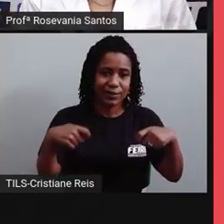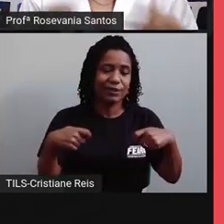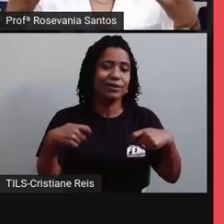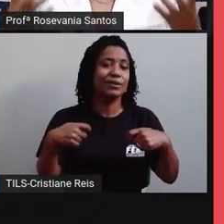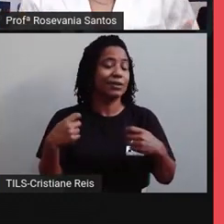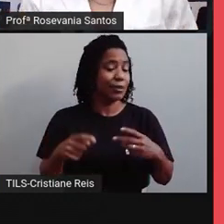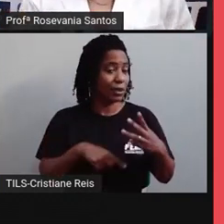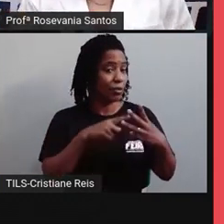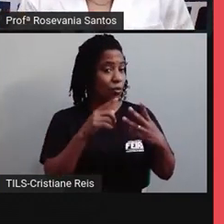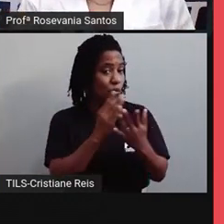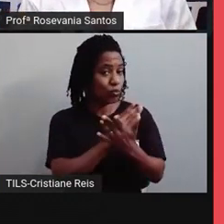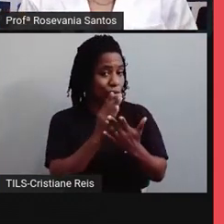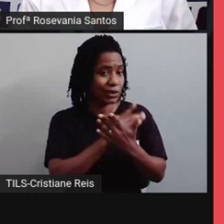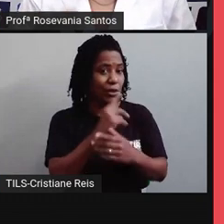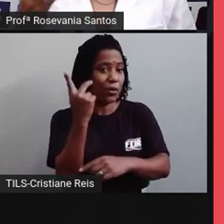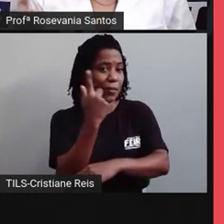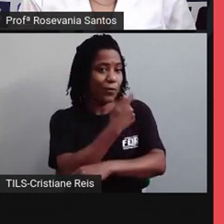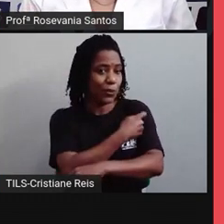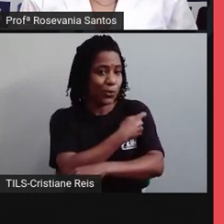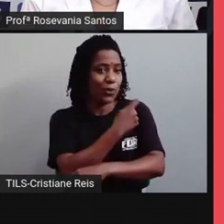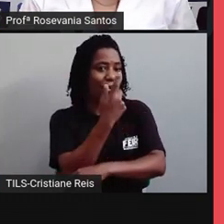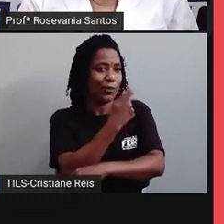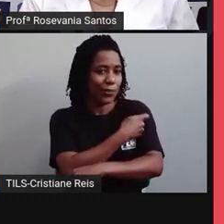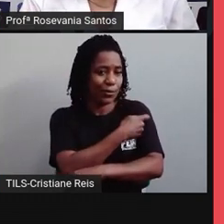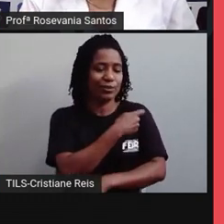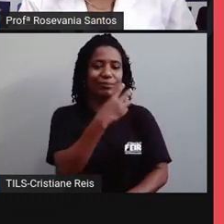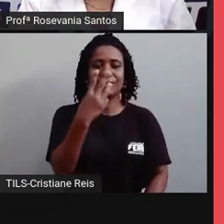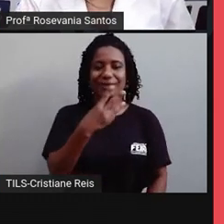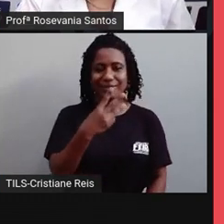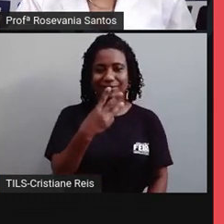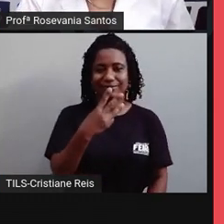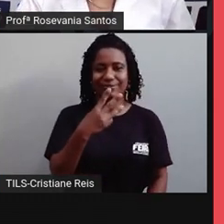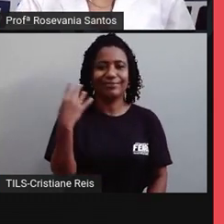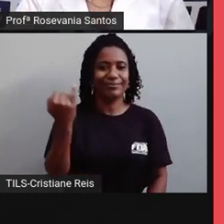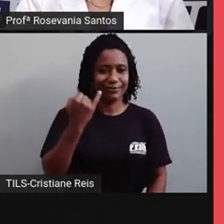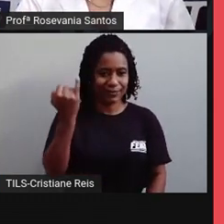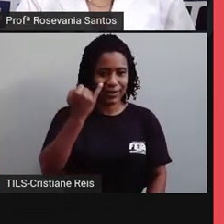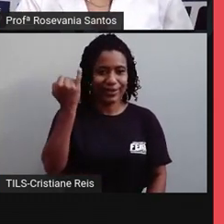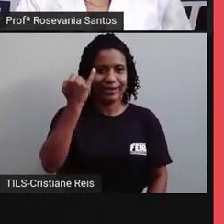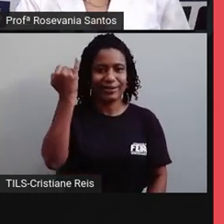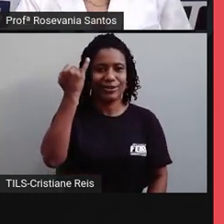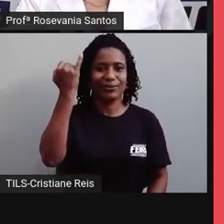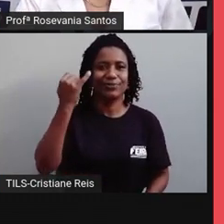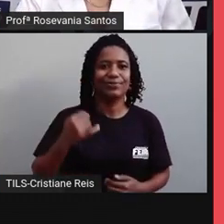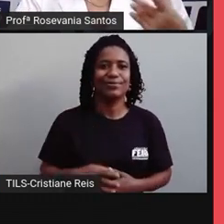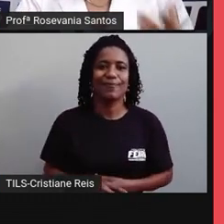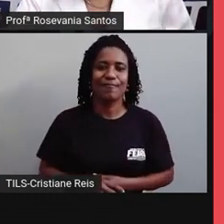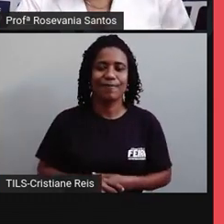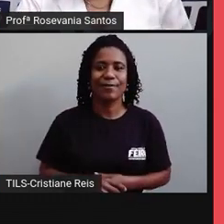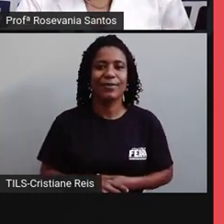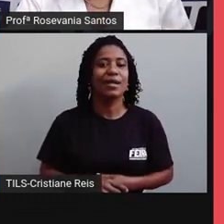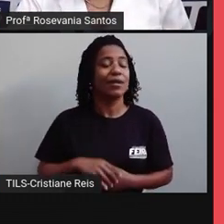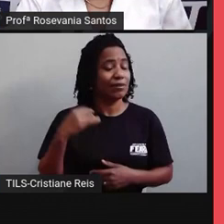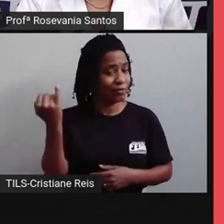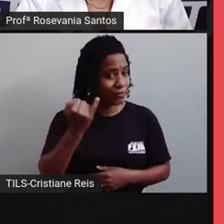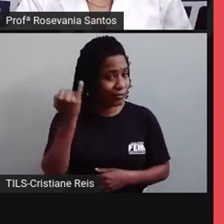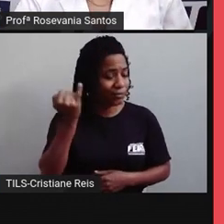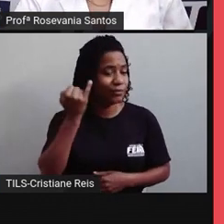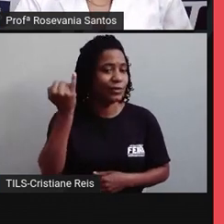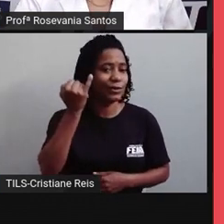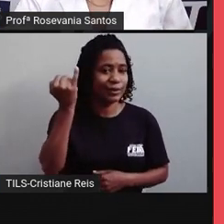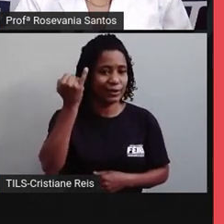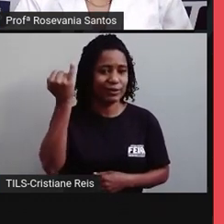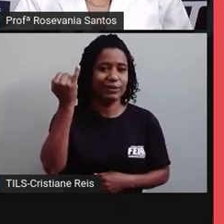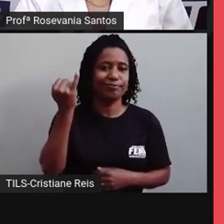de reforço, que vá tomar também, porque a gente precisa barrar, né, esses números aí que são muito tristes, principalmente para as famílias que perderam, né,